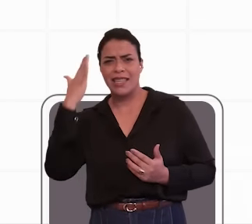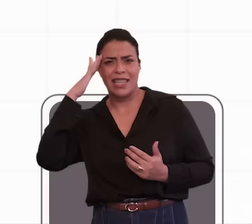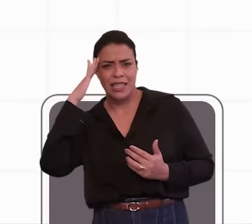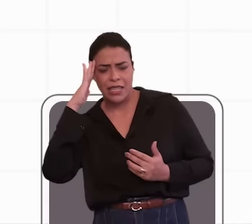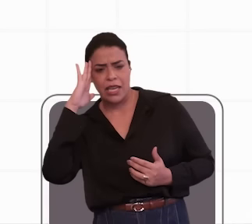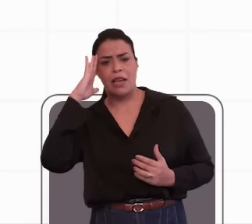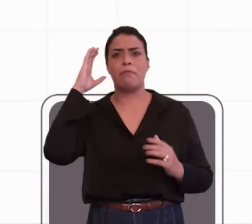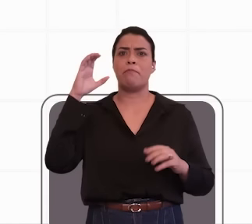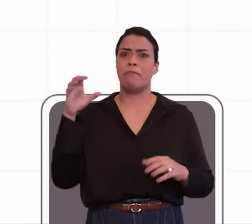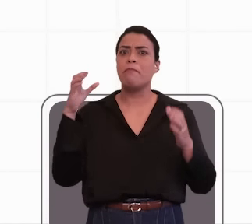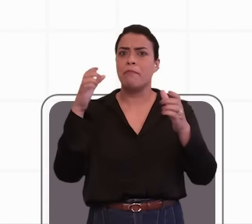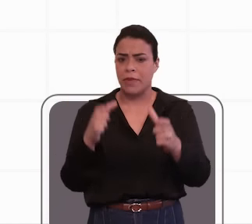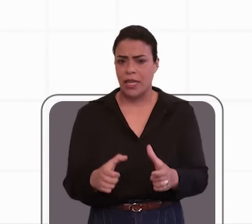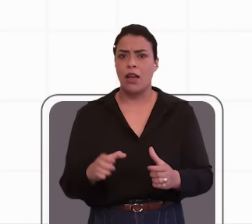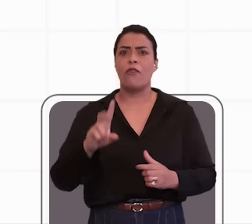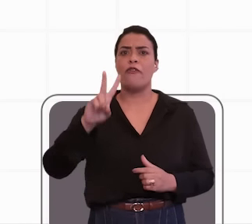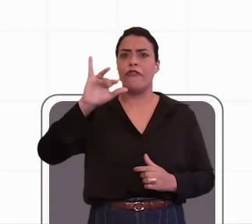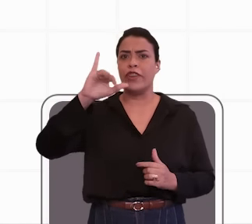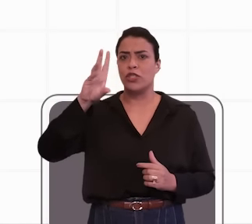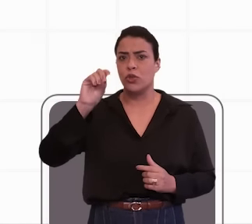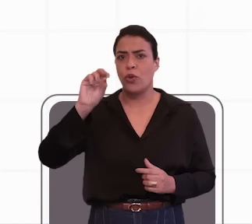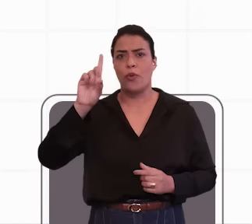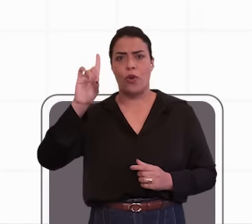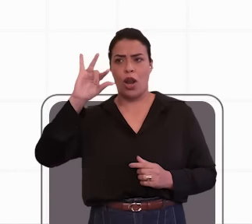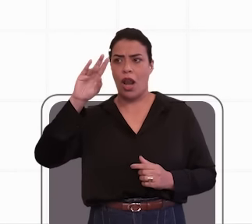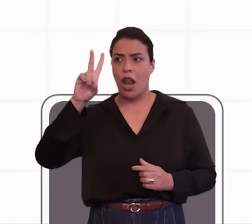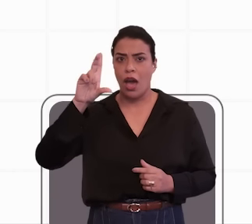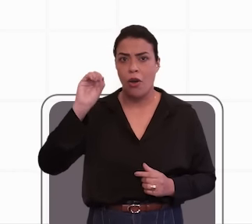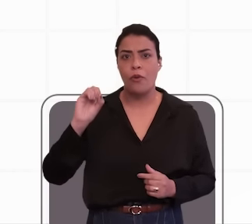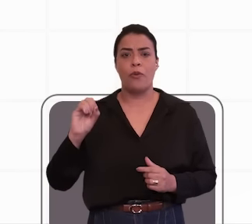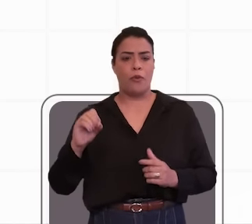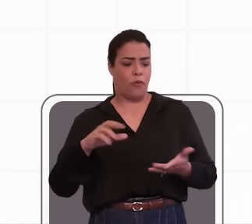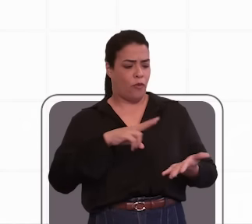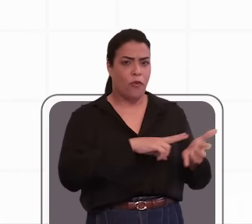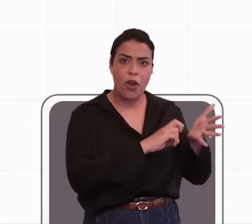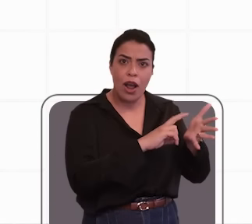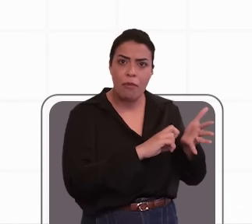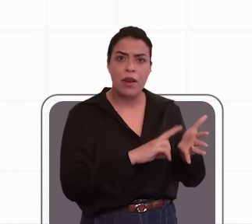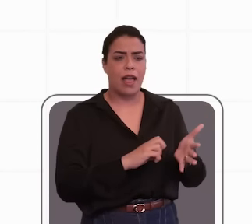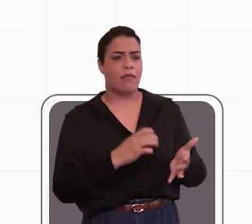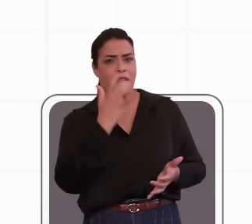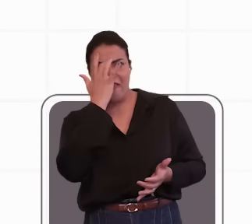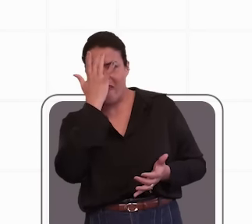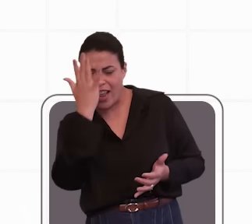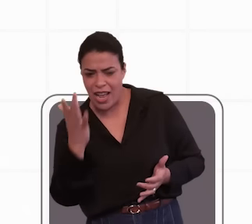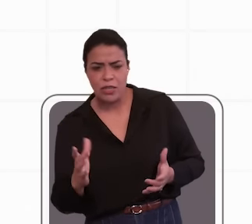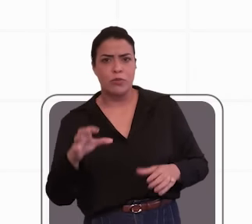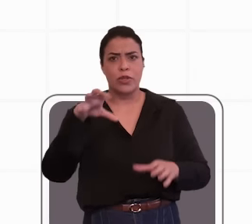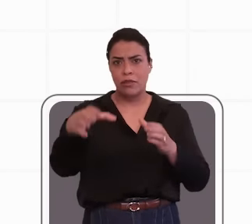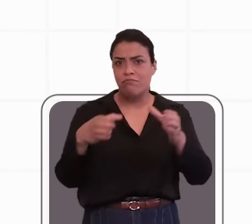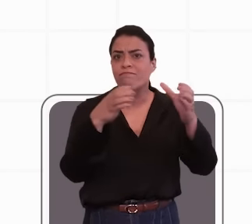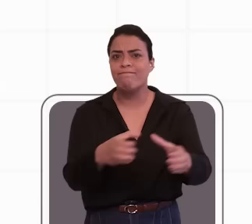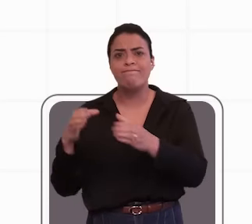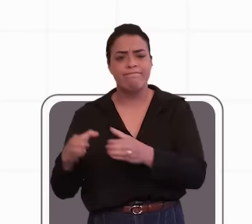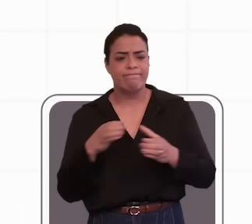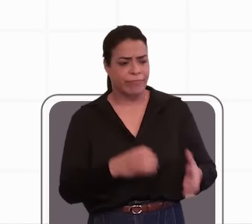Baseado na técnica do Visual Law, o vocabulário de imagens contém ícones simples e de fácil associação, que podem ser baixados e utilizados nos